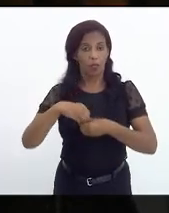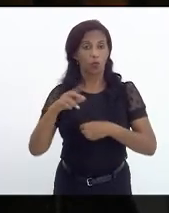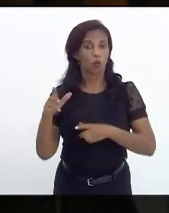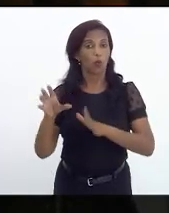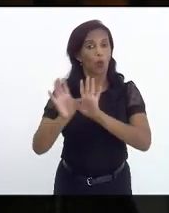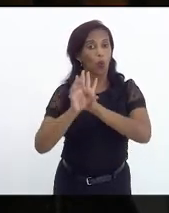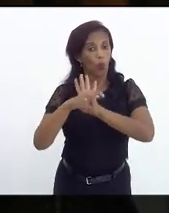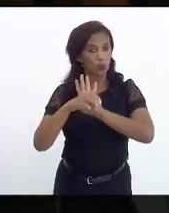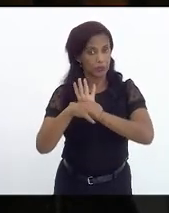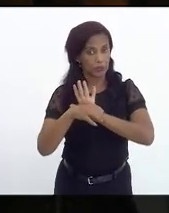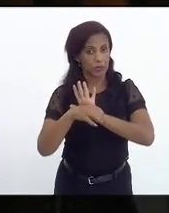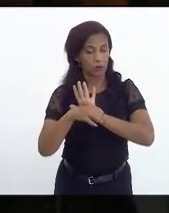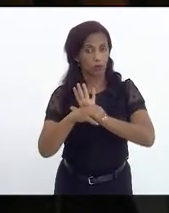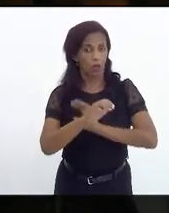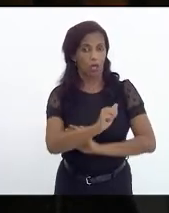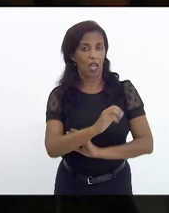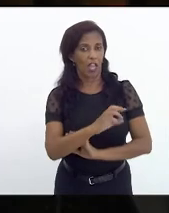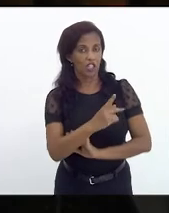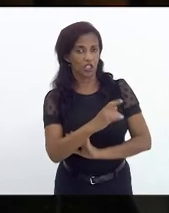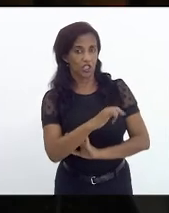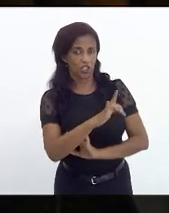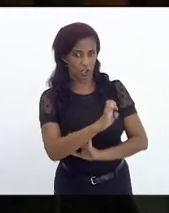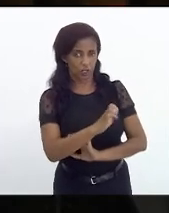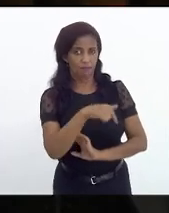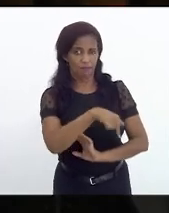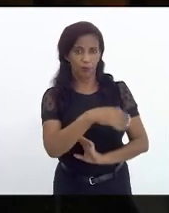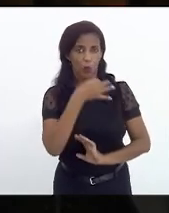formulado por Achille Bembe.